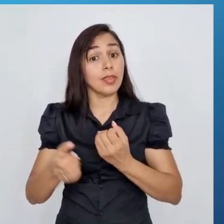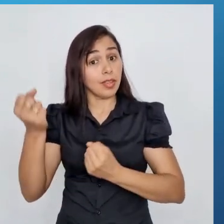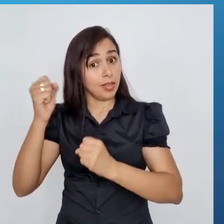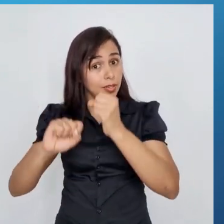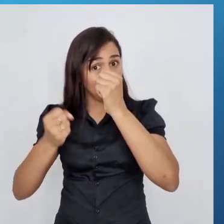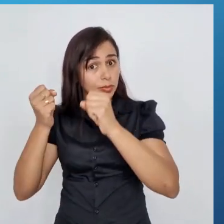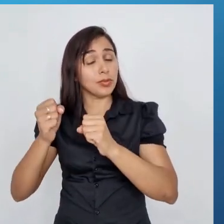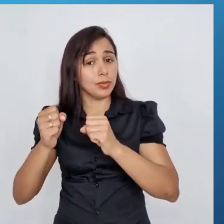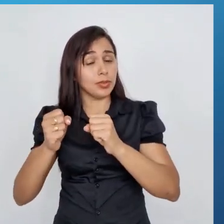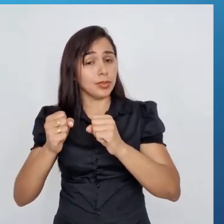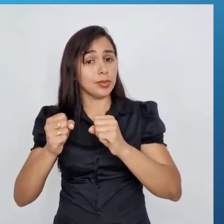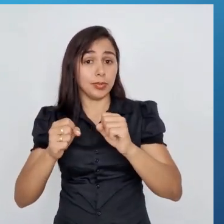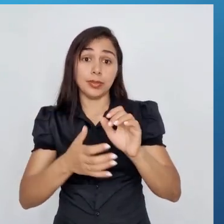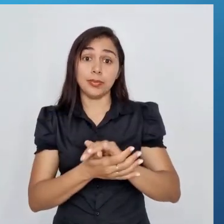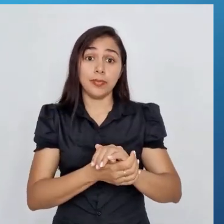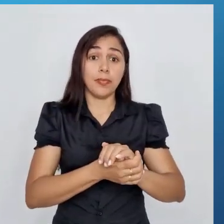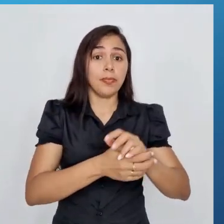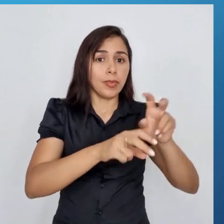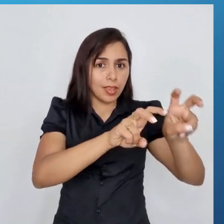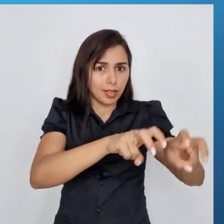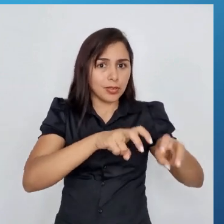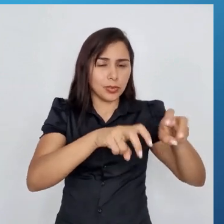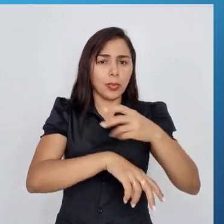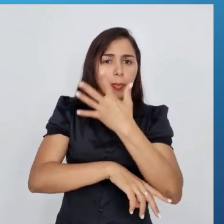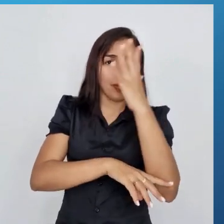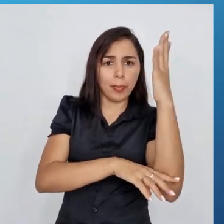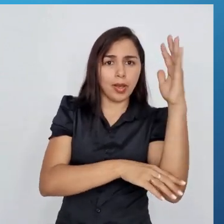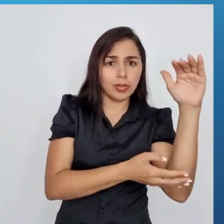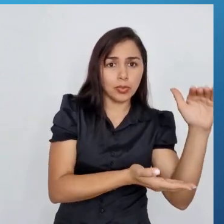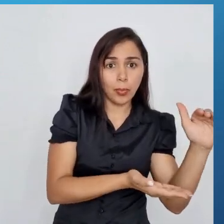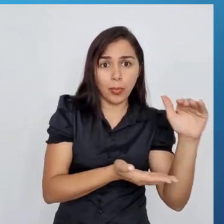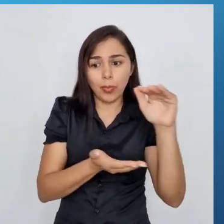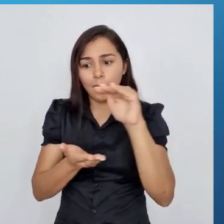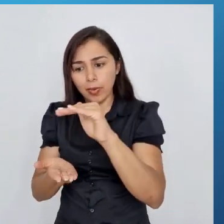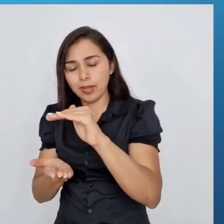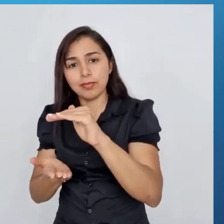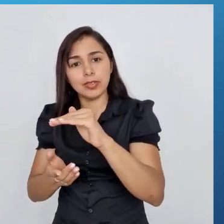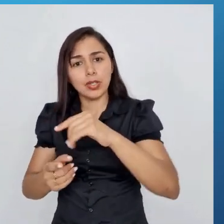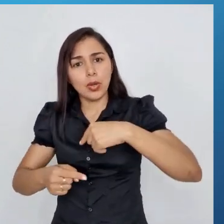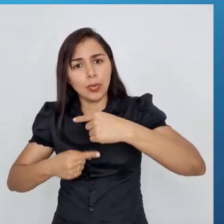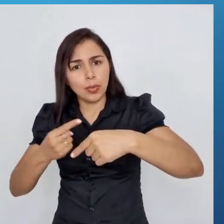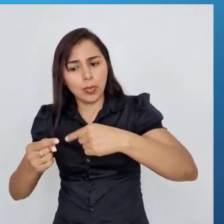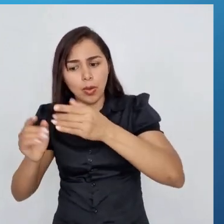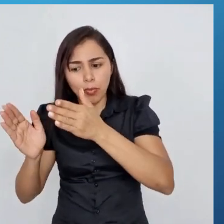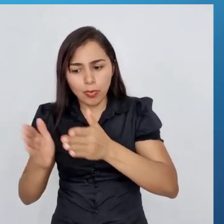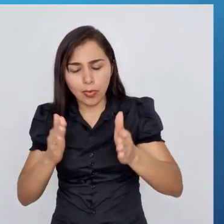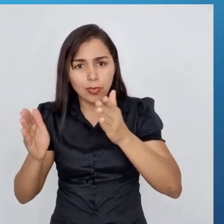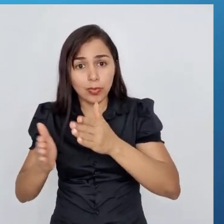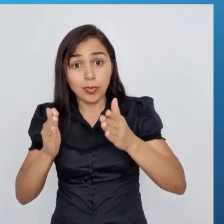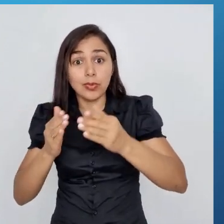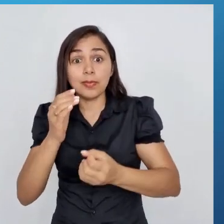lá da natureza e transforma no produto que chegam nas nossas residências.